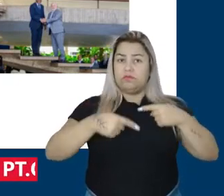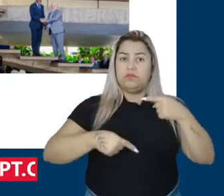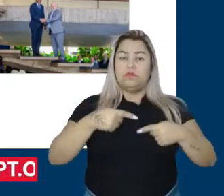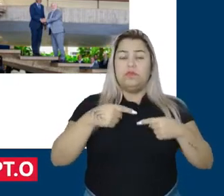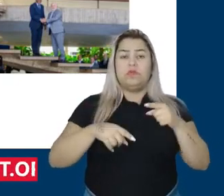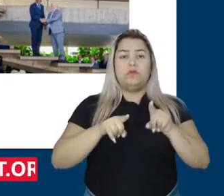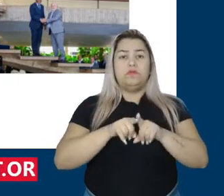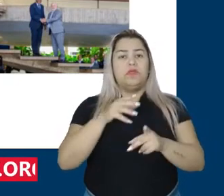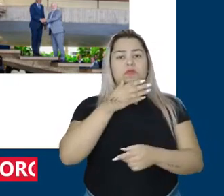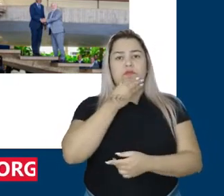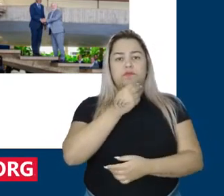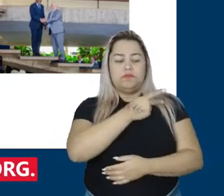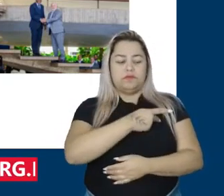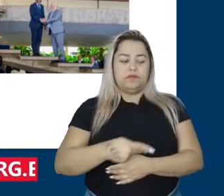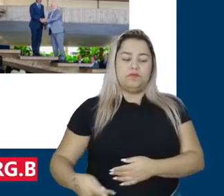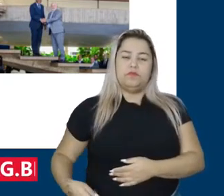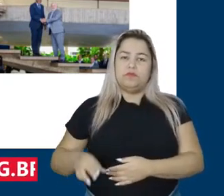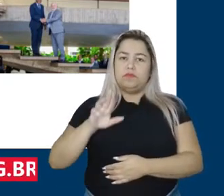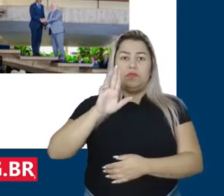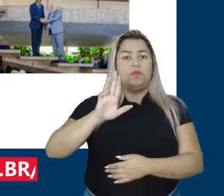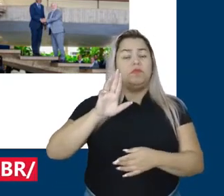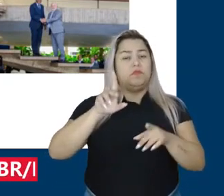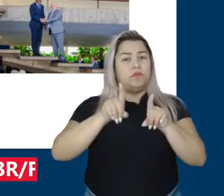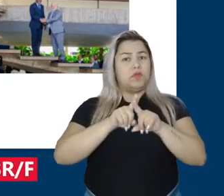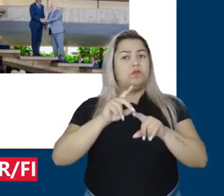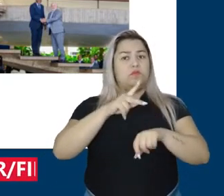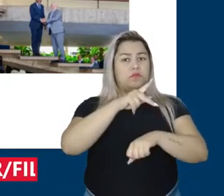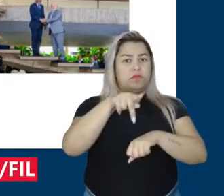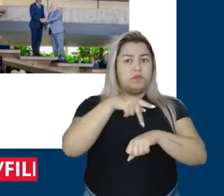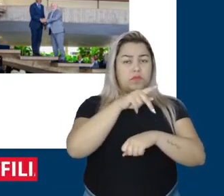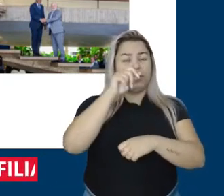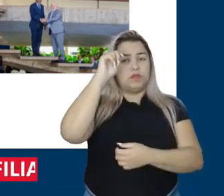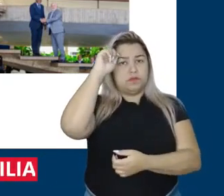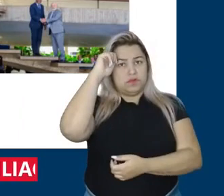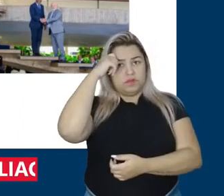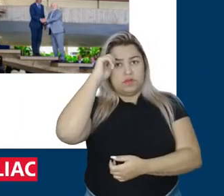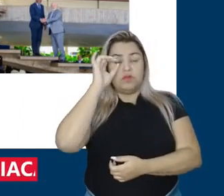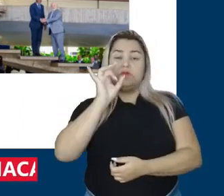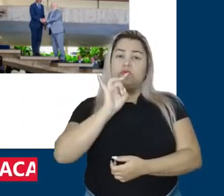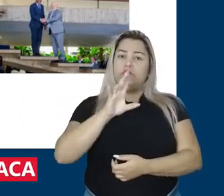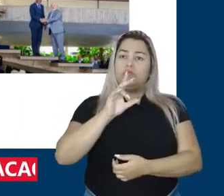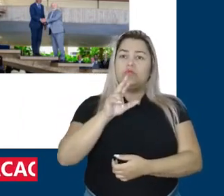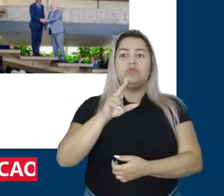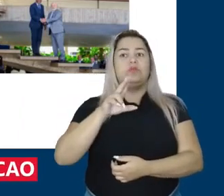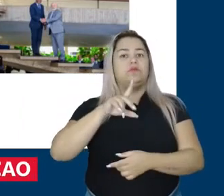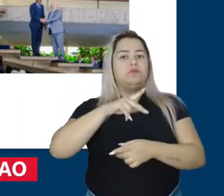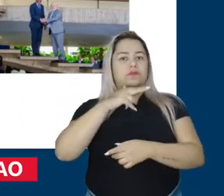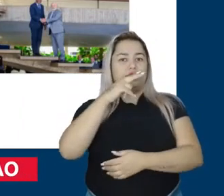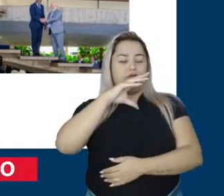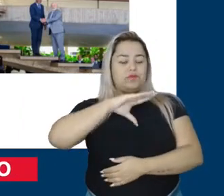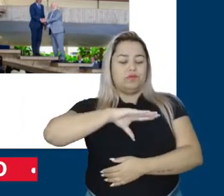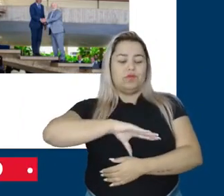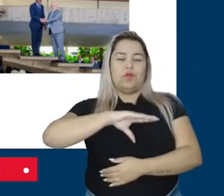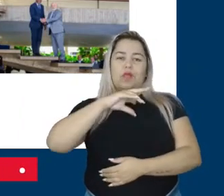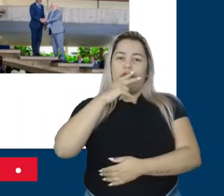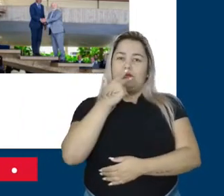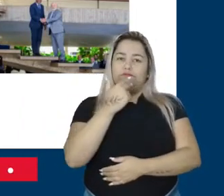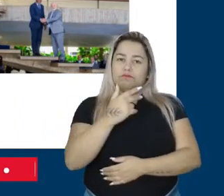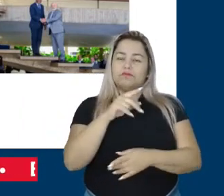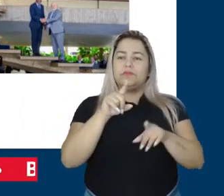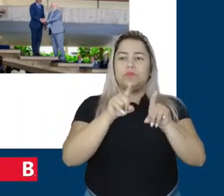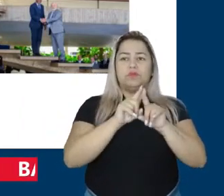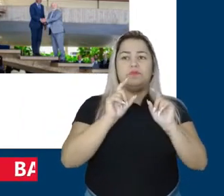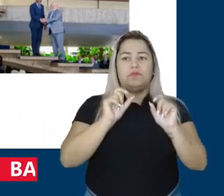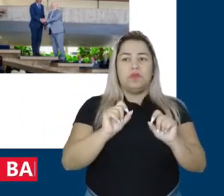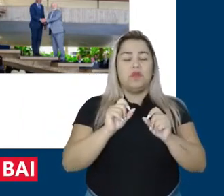presidente Lula. Essa proximidade com os países africanos, não só os países de língua portuguesa, mas também os países do continente africano,